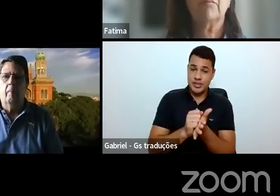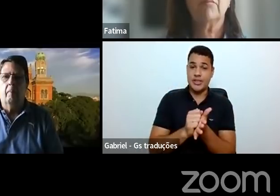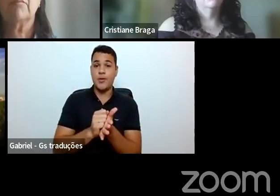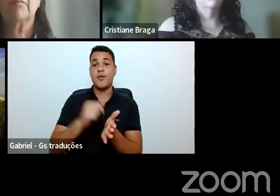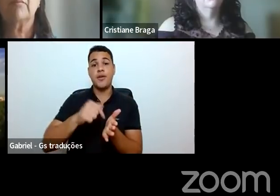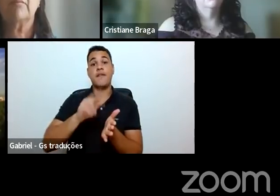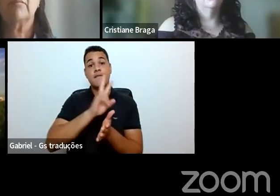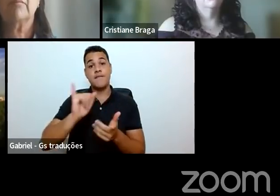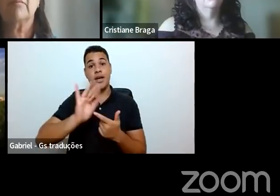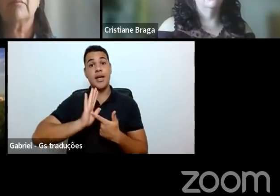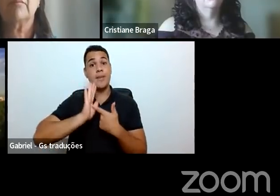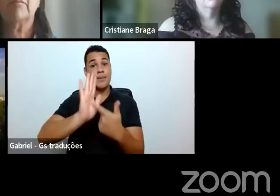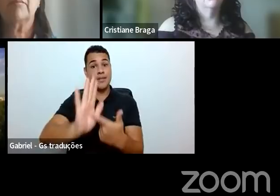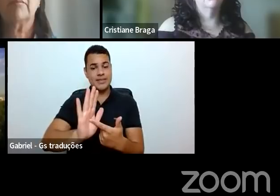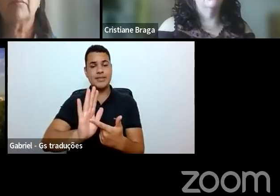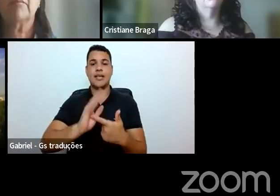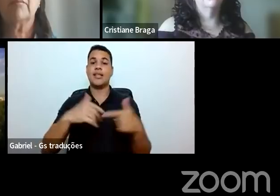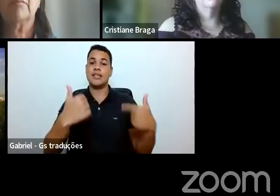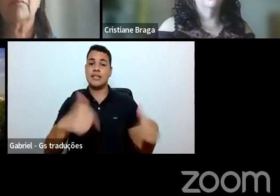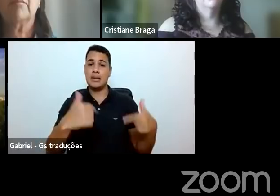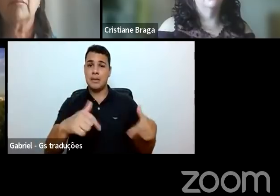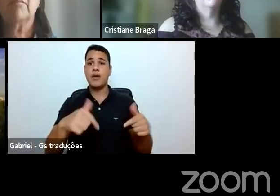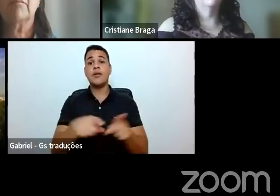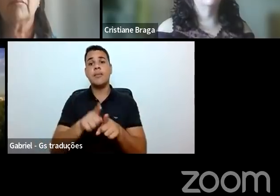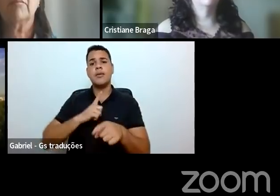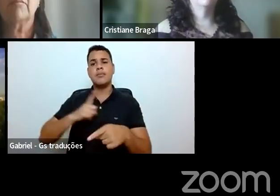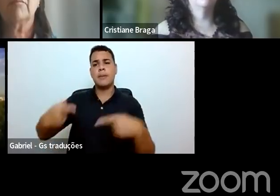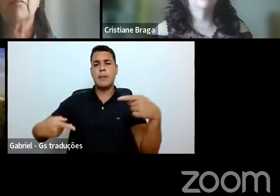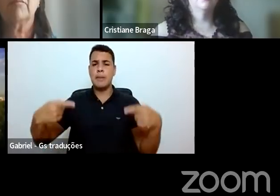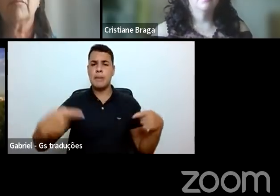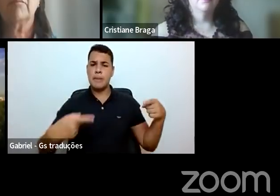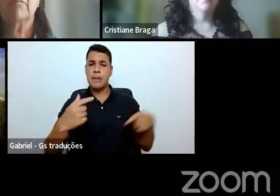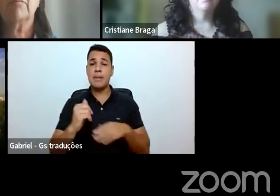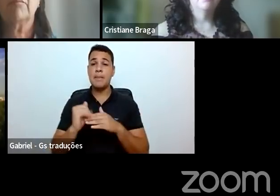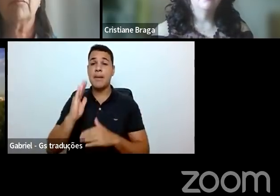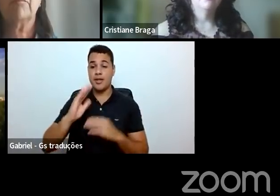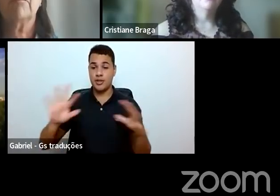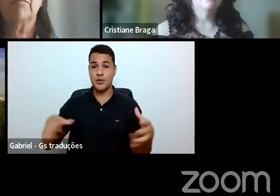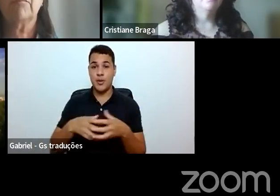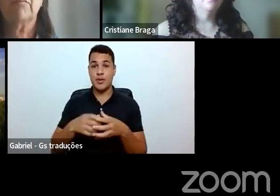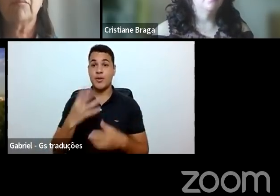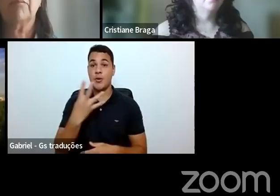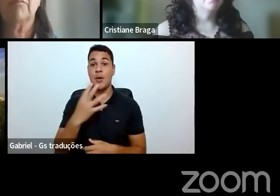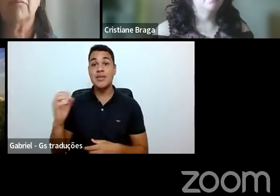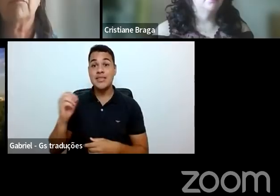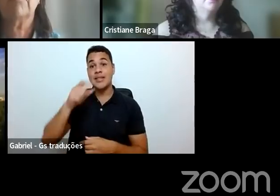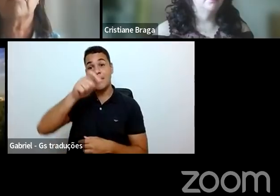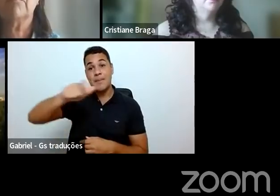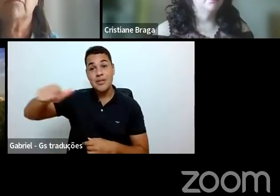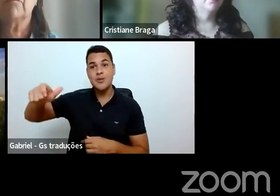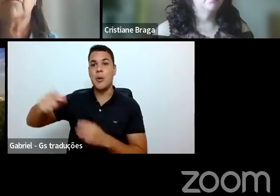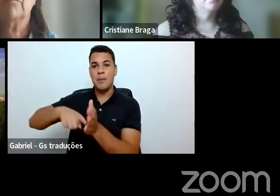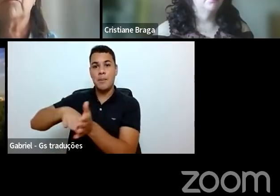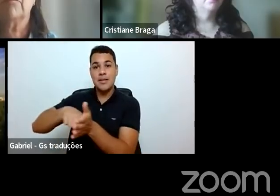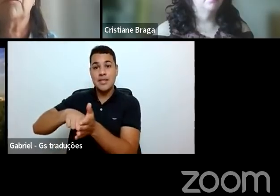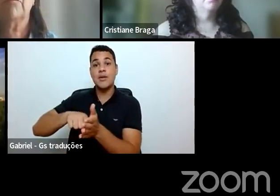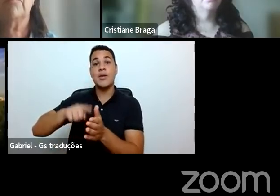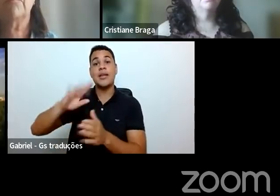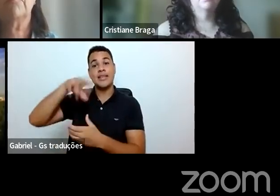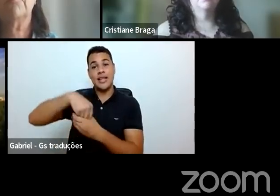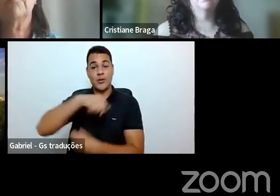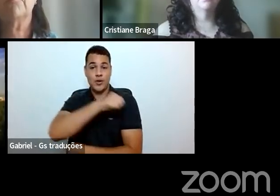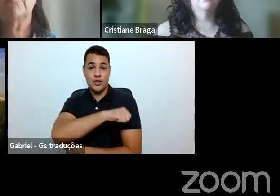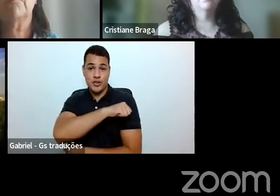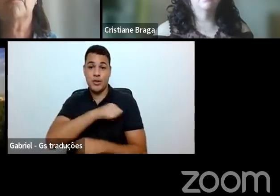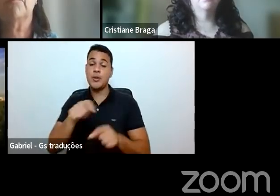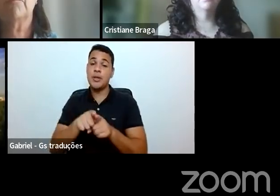mais de 400 pesquisadores, avaliadores, no Rio de Janeiro e nas unidades da Fiocruz,